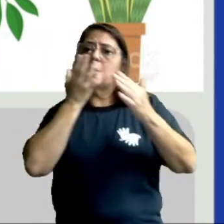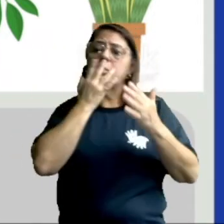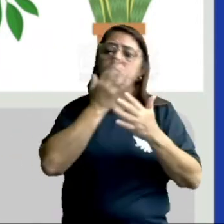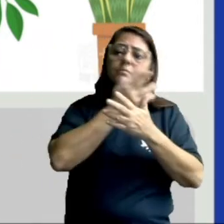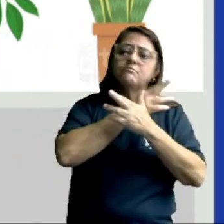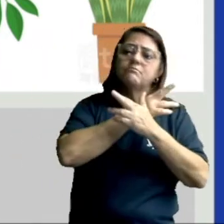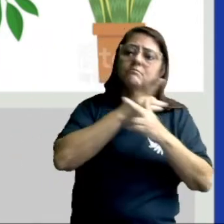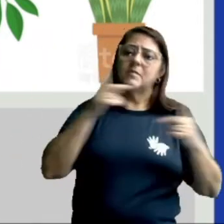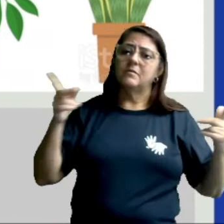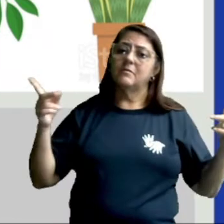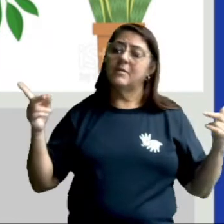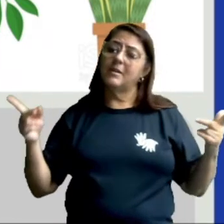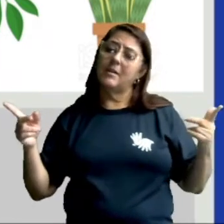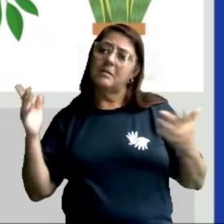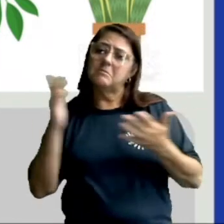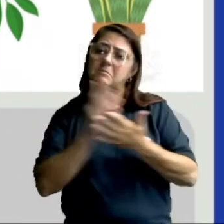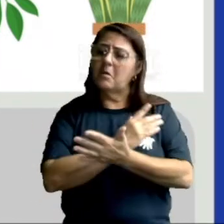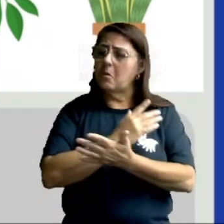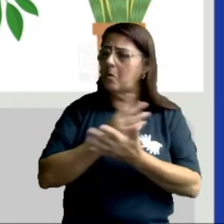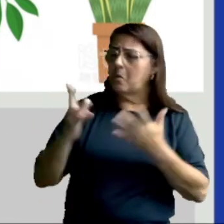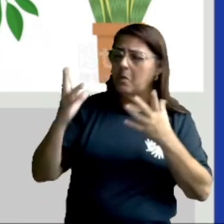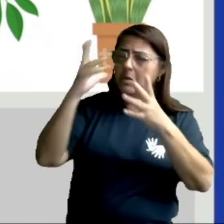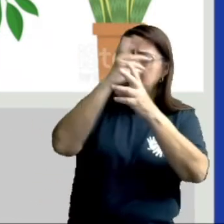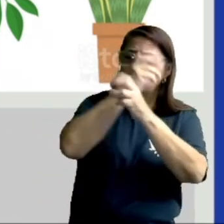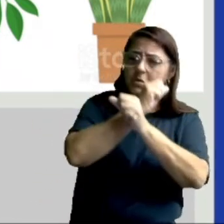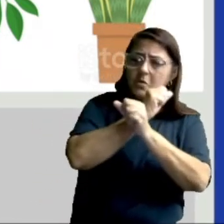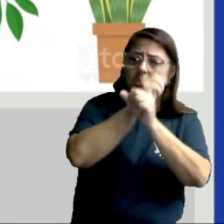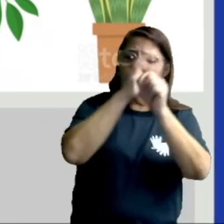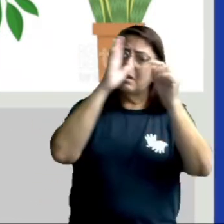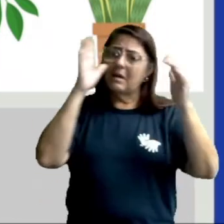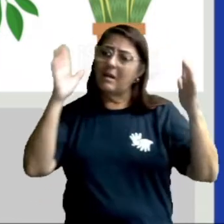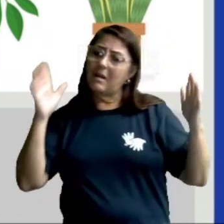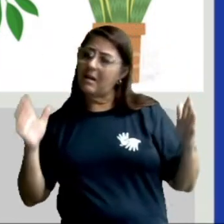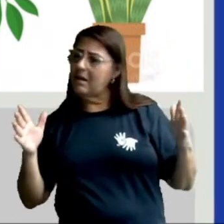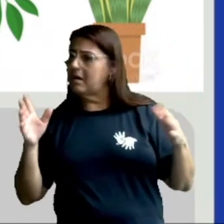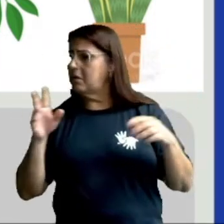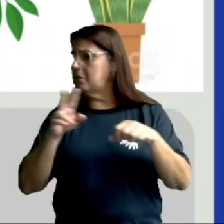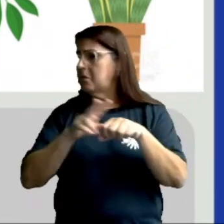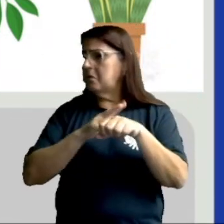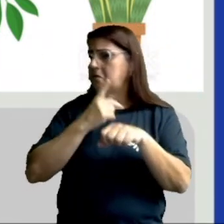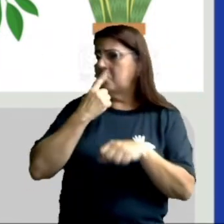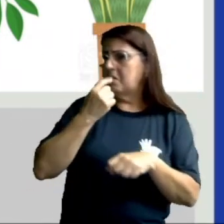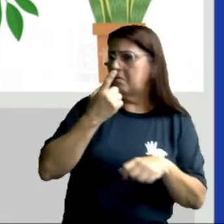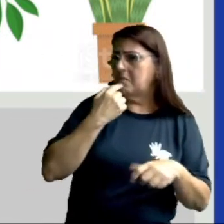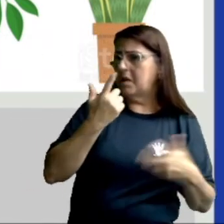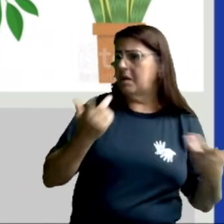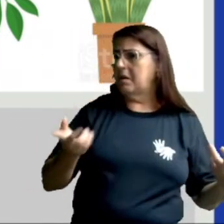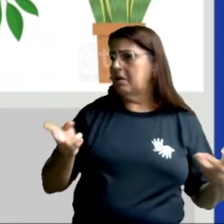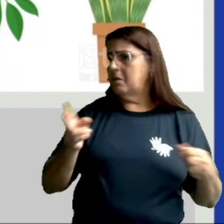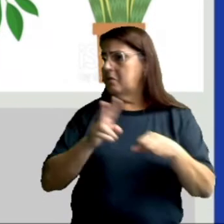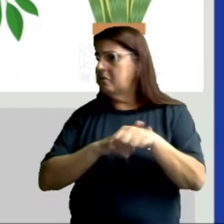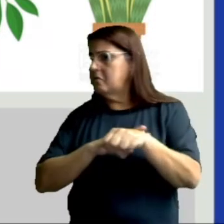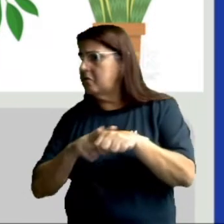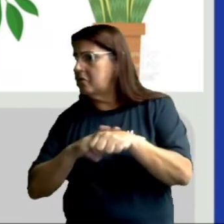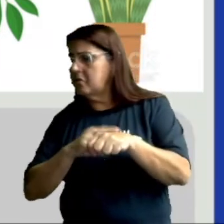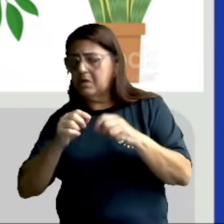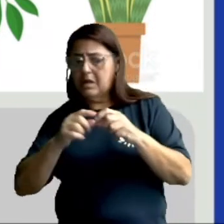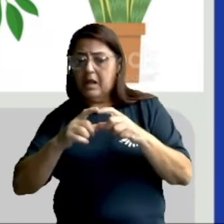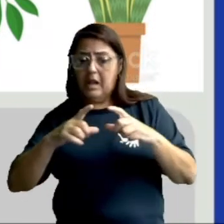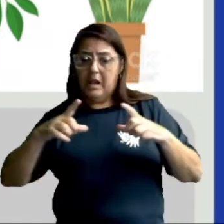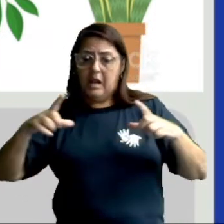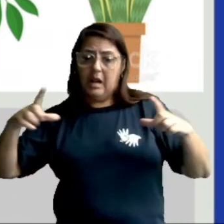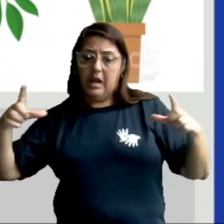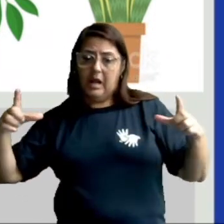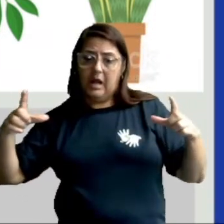diferentes. Algumas mais escuras, outras mais claras. Algumas as folhas mais largas.